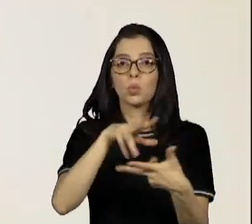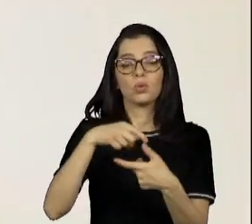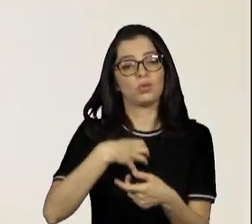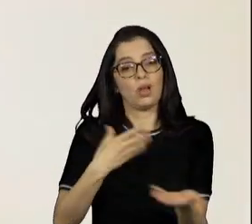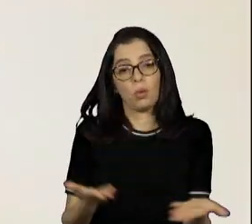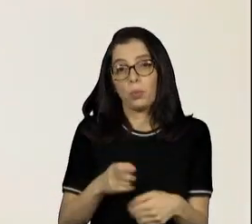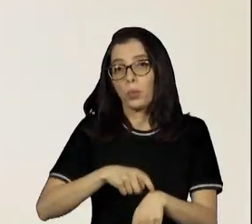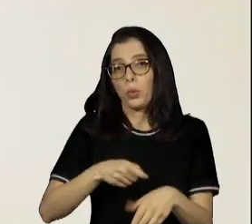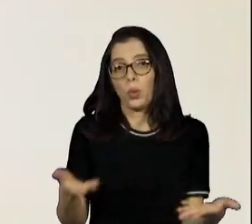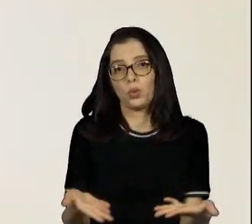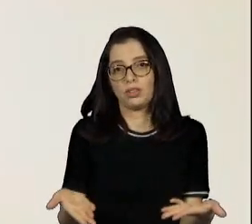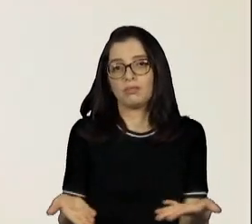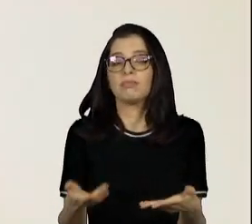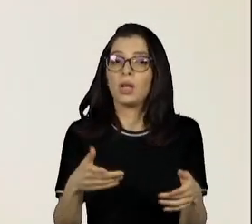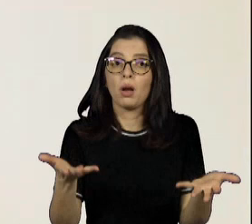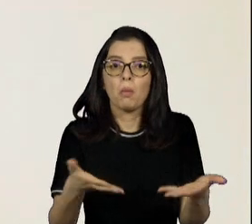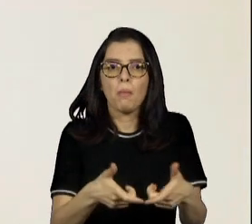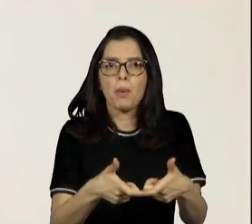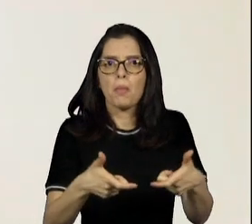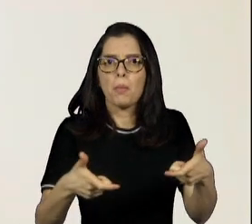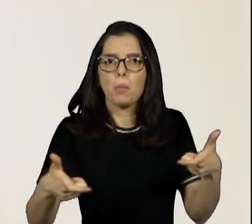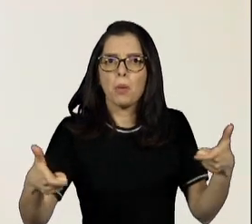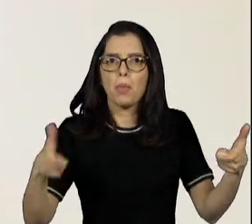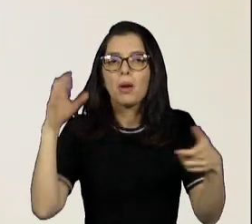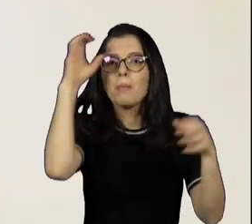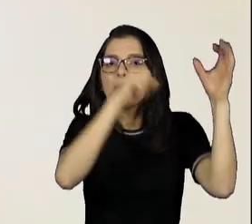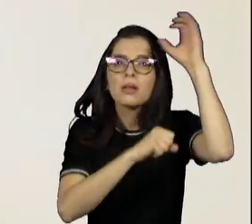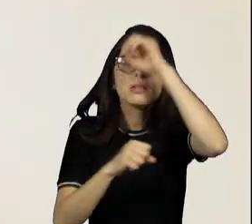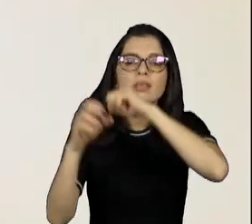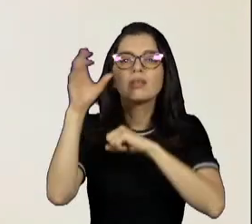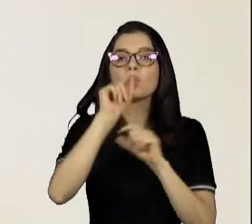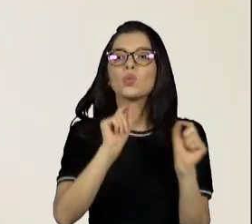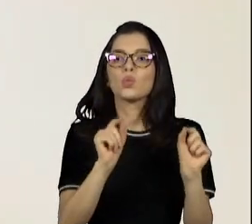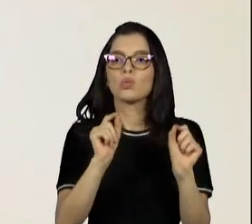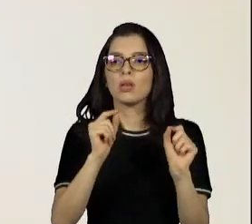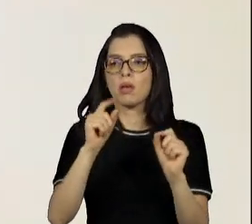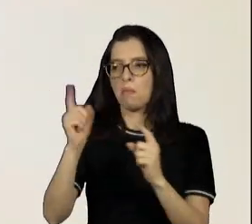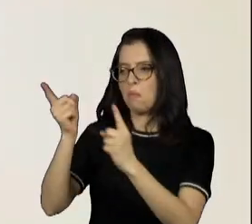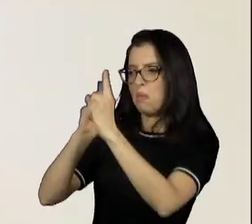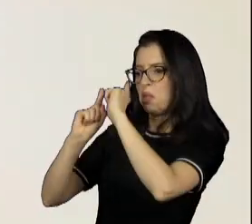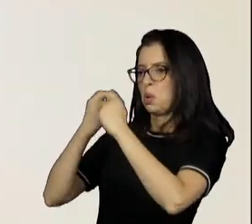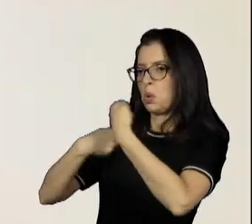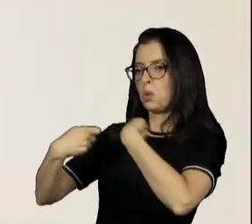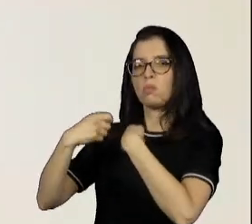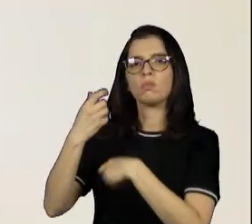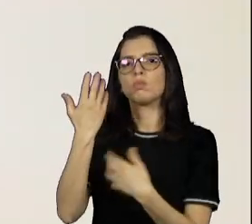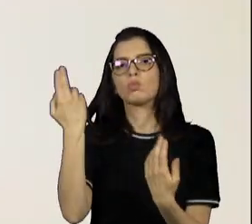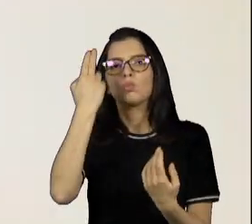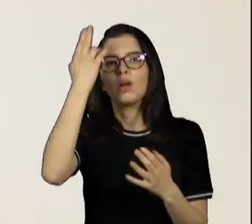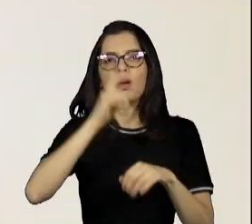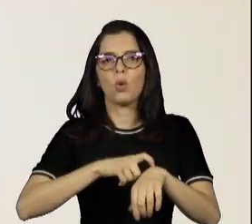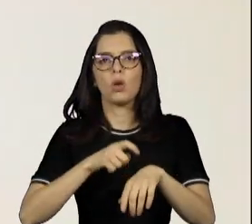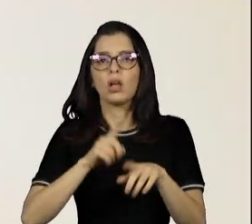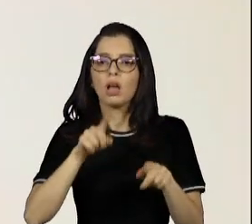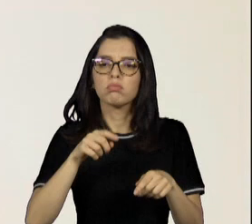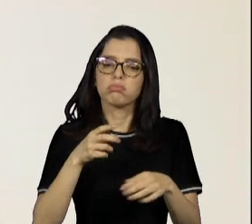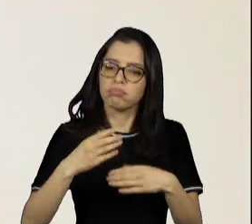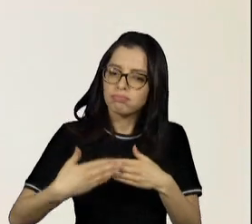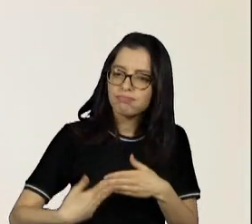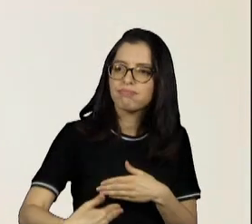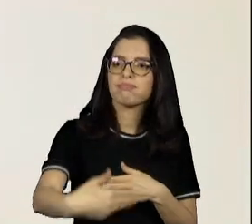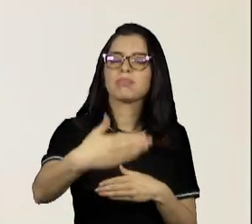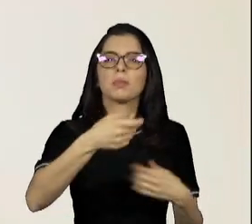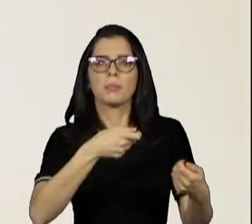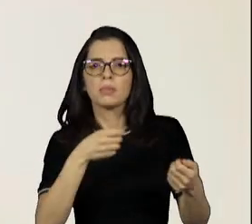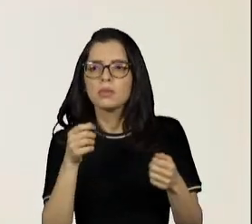cada vez crescendo mais e a gente aprendeu que ninguém manda no nosso horário, na nossa vida. Porque a gente precisa continuar levando a vida da